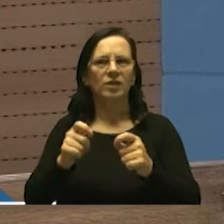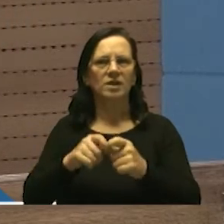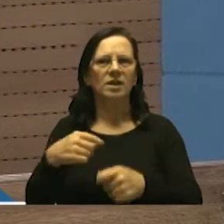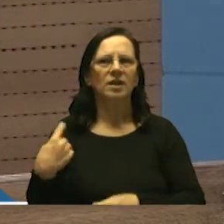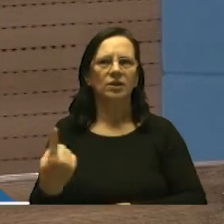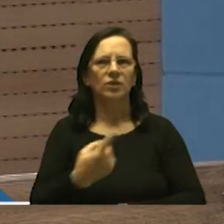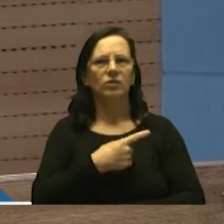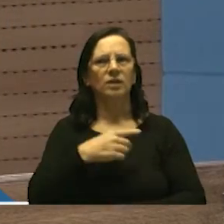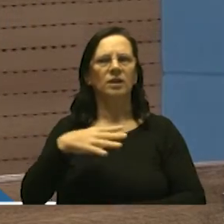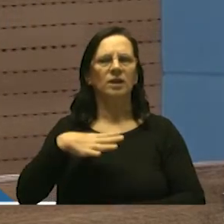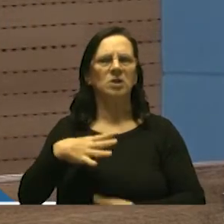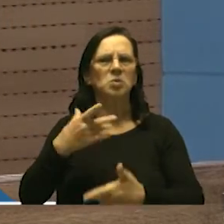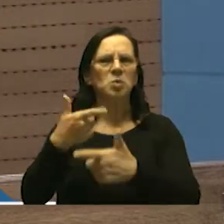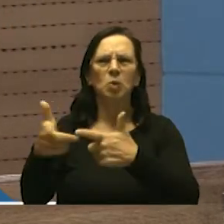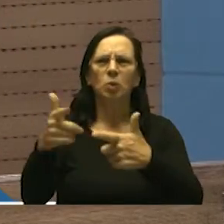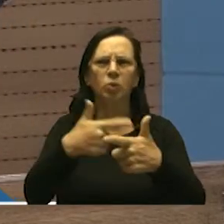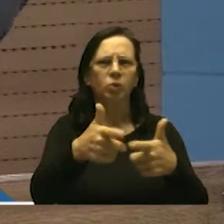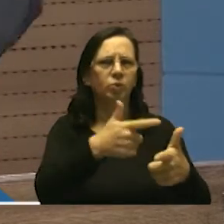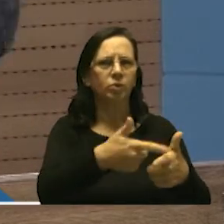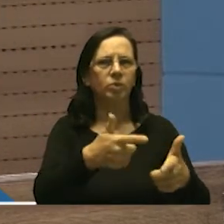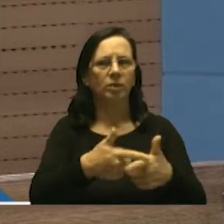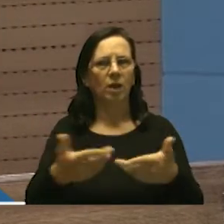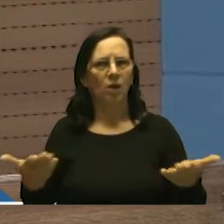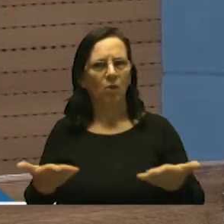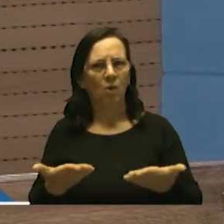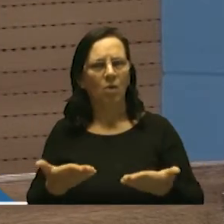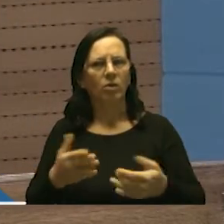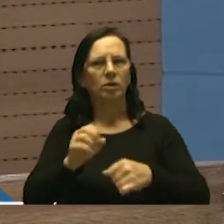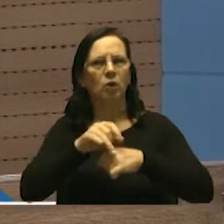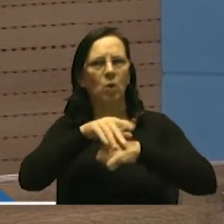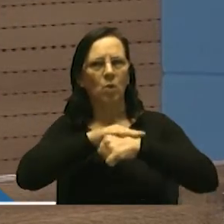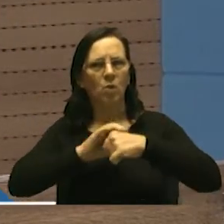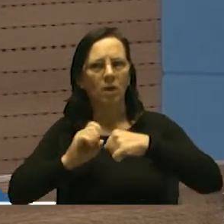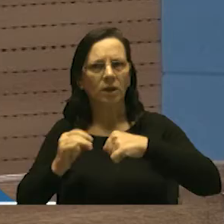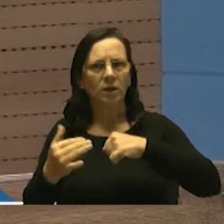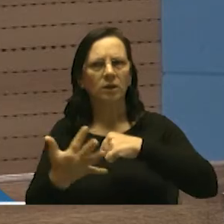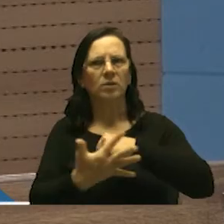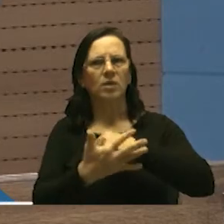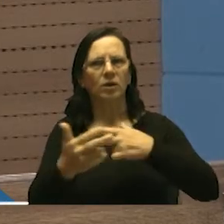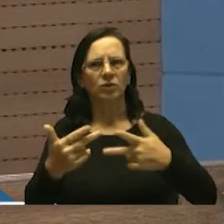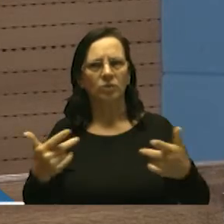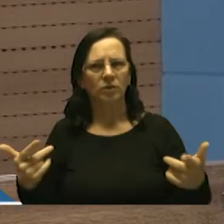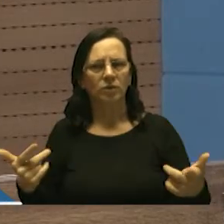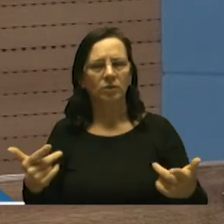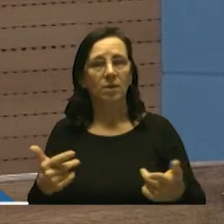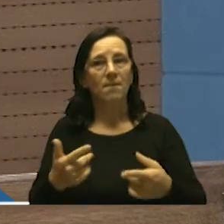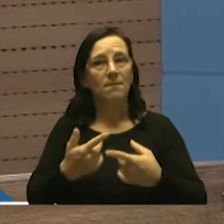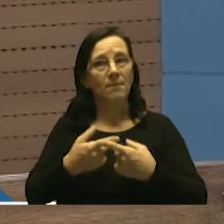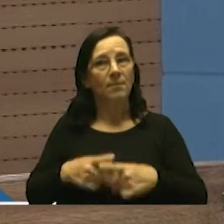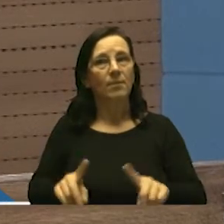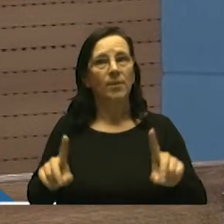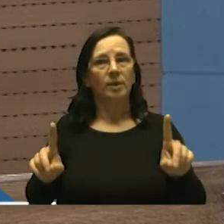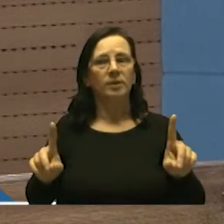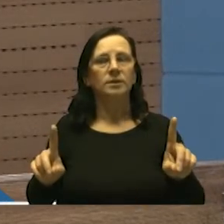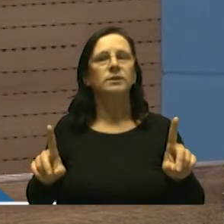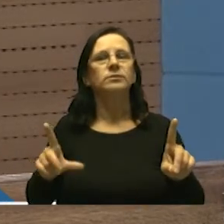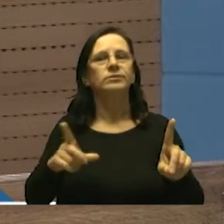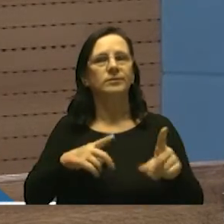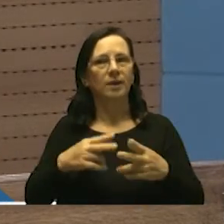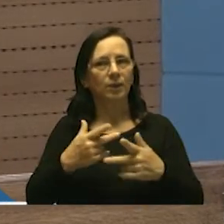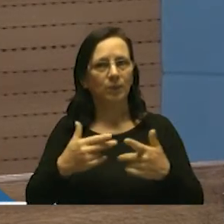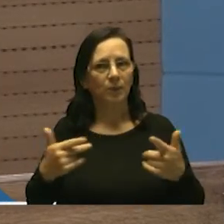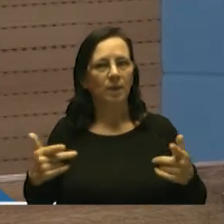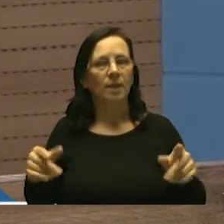nossa cidade tantos problemas principalmente agora com a pandemia e assim sucessivamente mas tem coisas